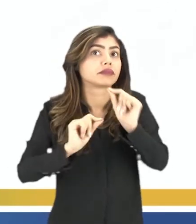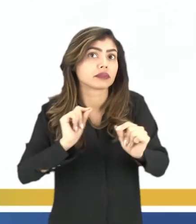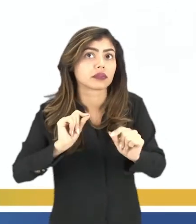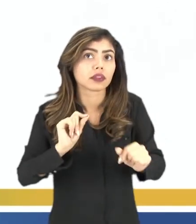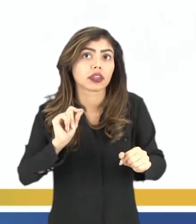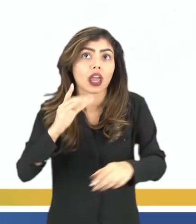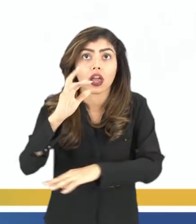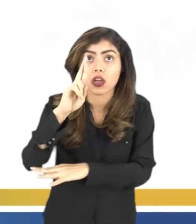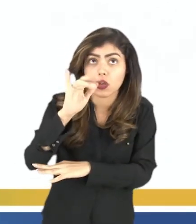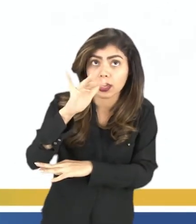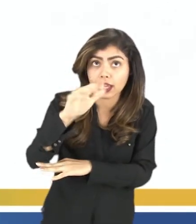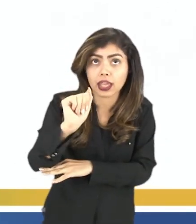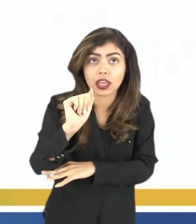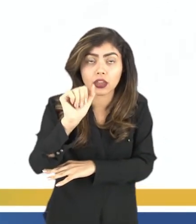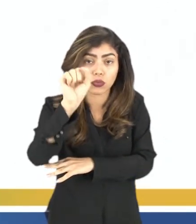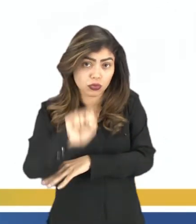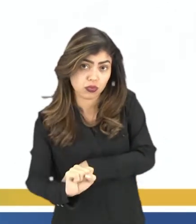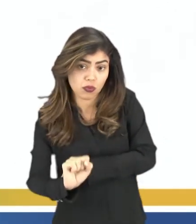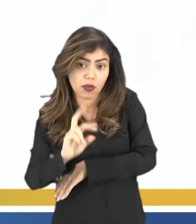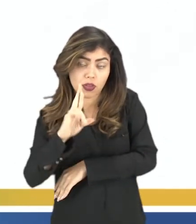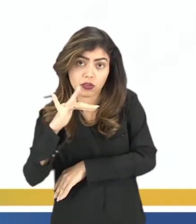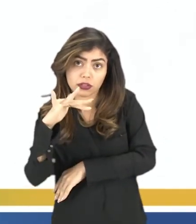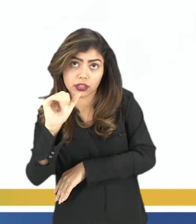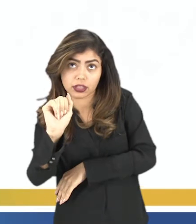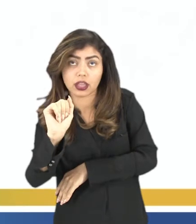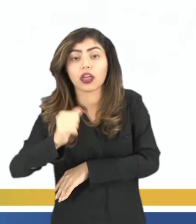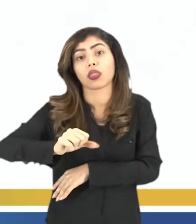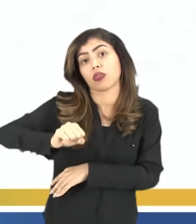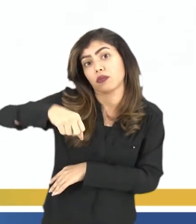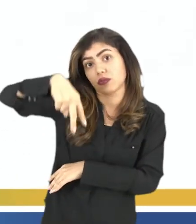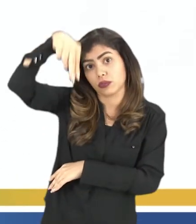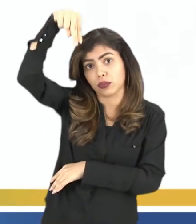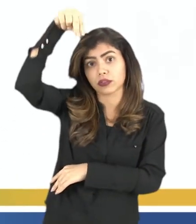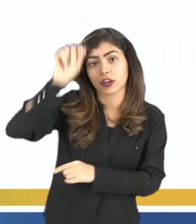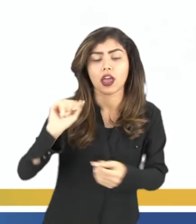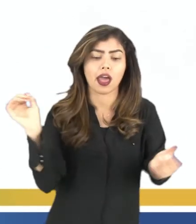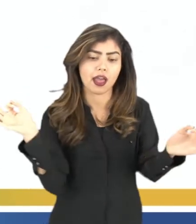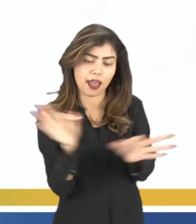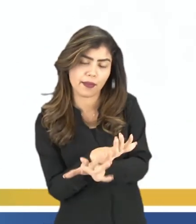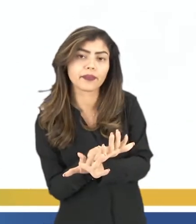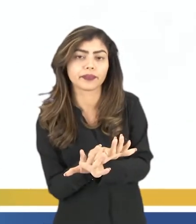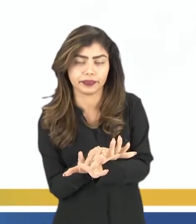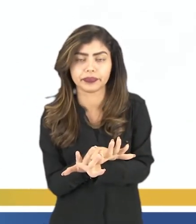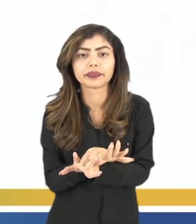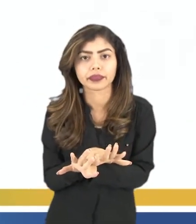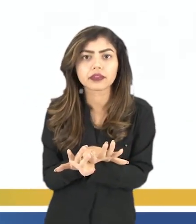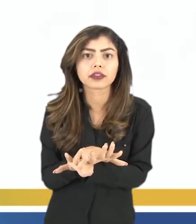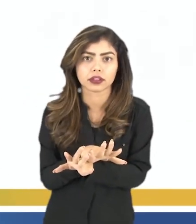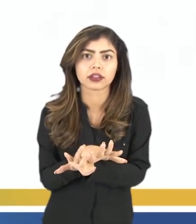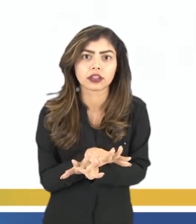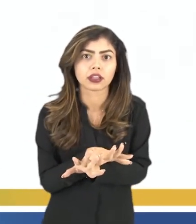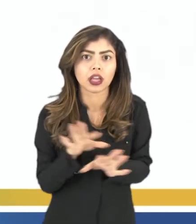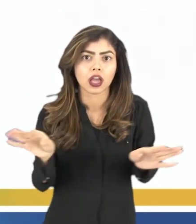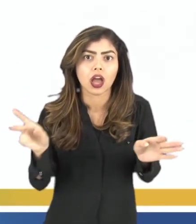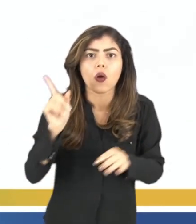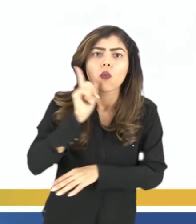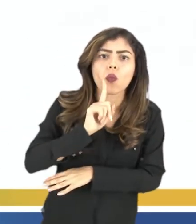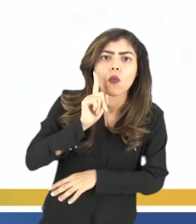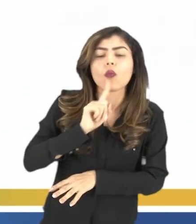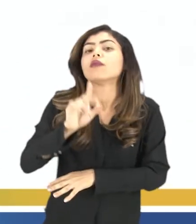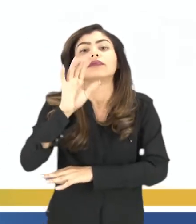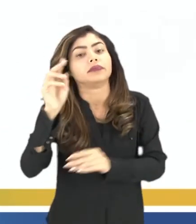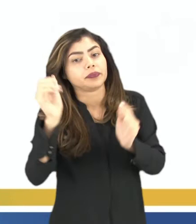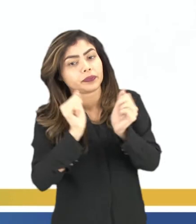a Coreia entre Coreia do Sul e Coreia do Norte. Terminado o conflito mundial, as tropas dos Estados Unidos e da União